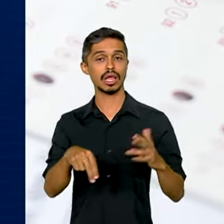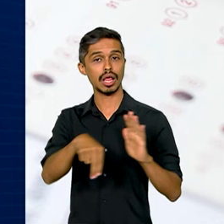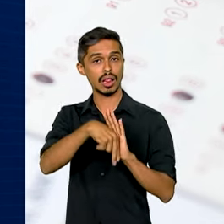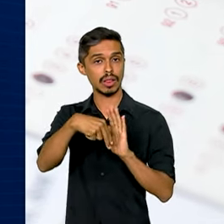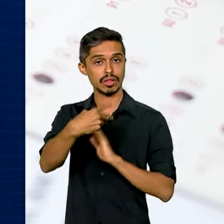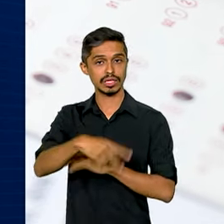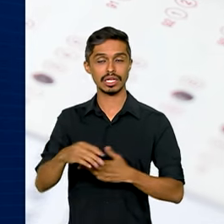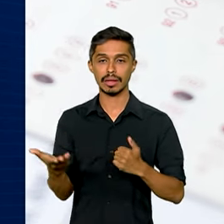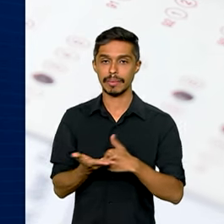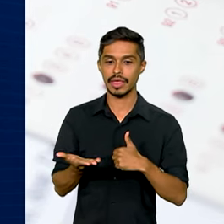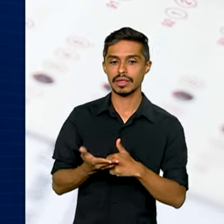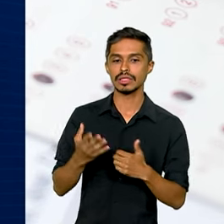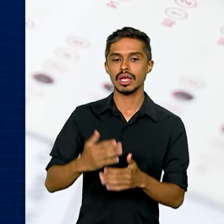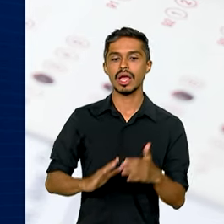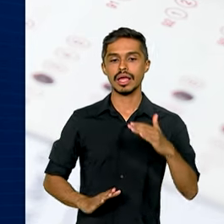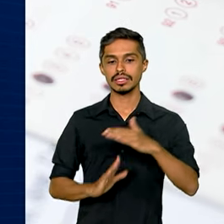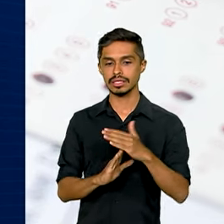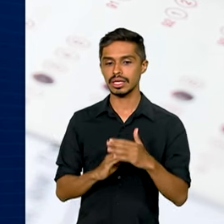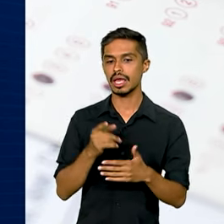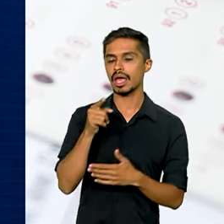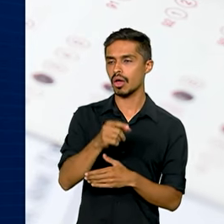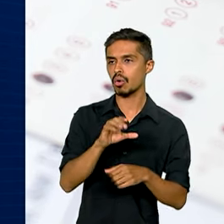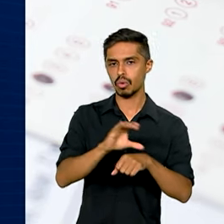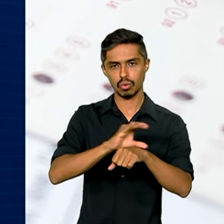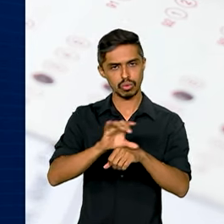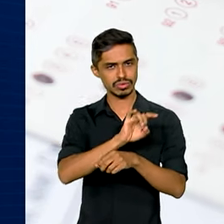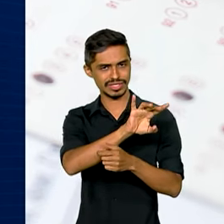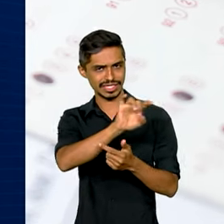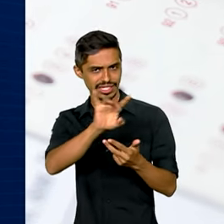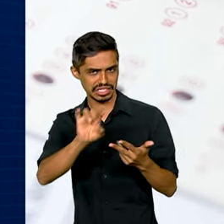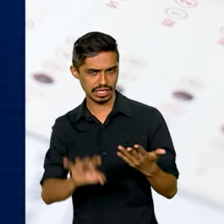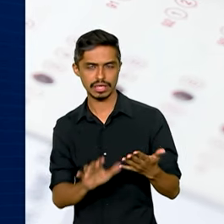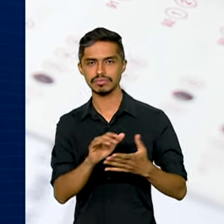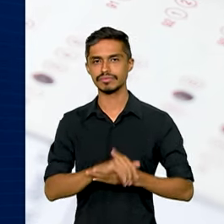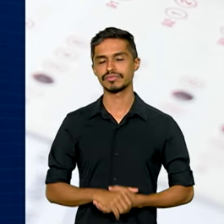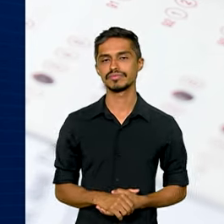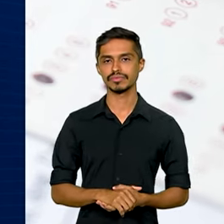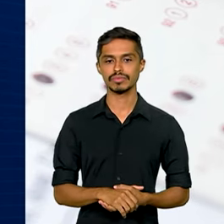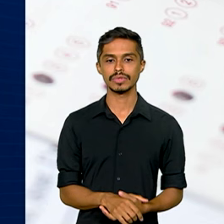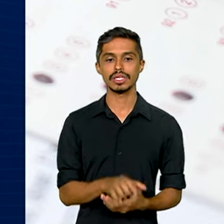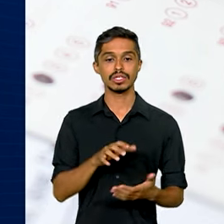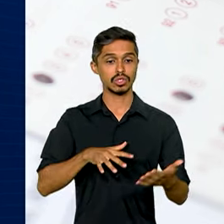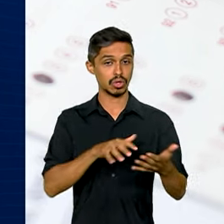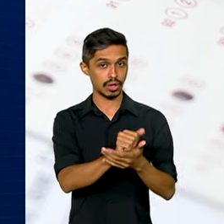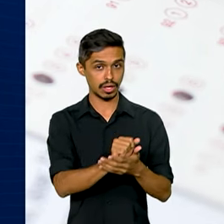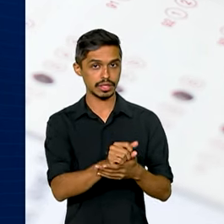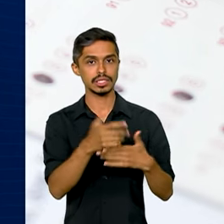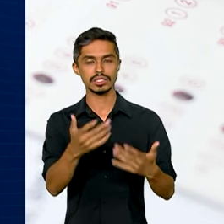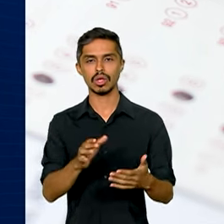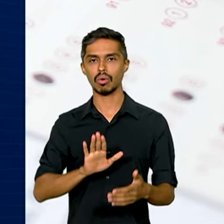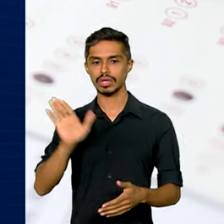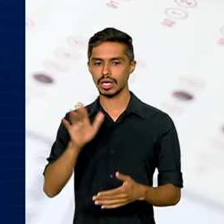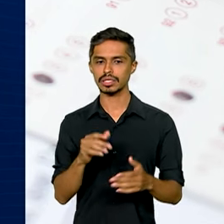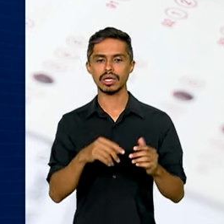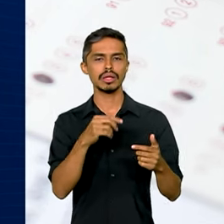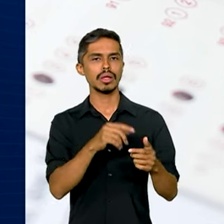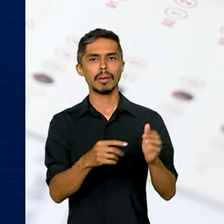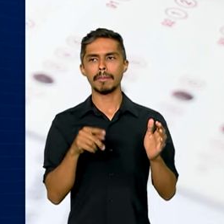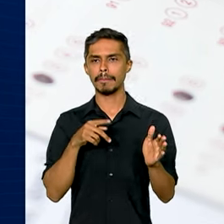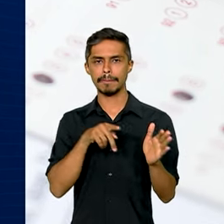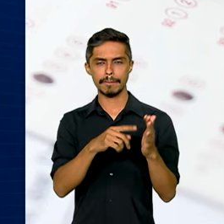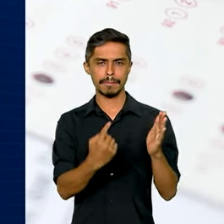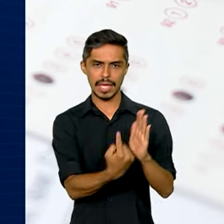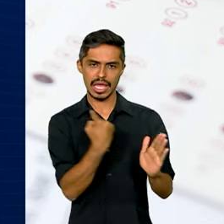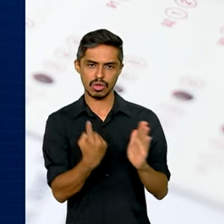limite da oferta de vagas por curso e modalidade de concorrência. Quando faz a inscrição, o candidato preenche um questionário